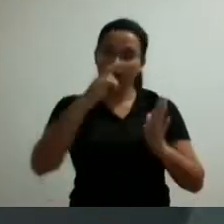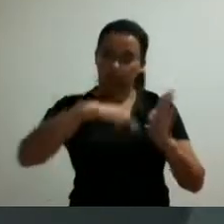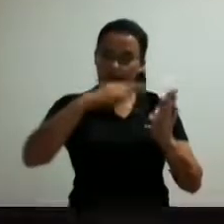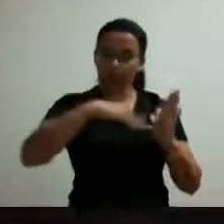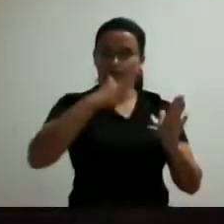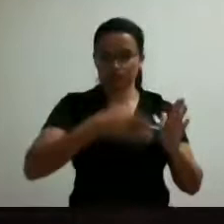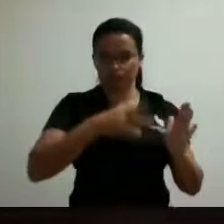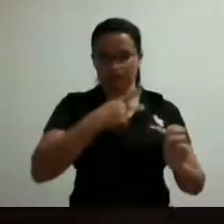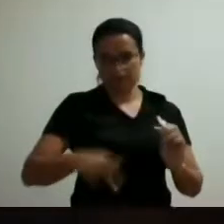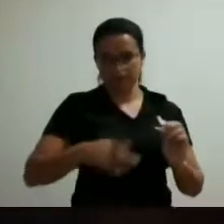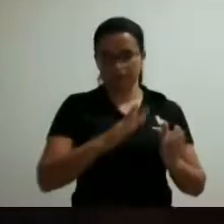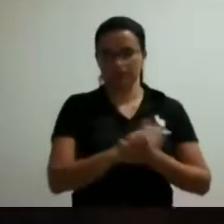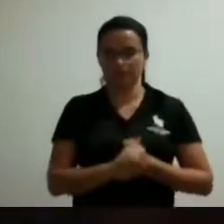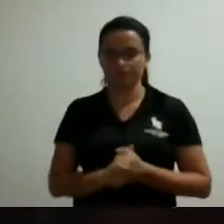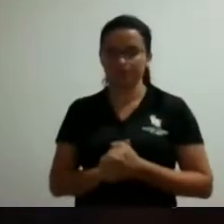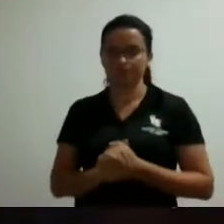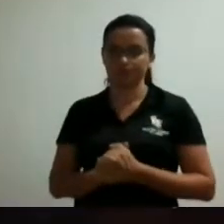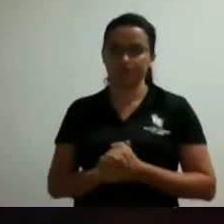presidente